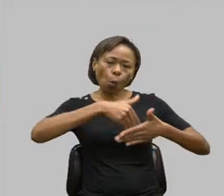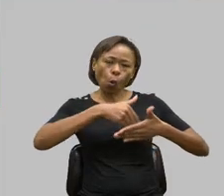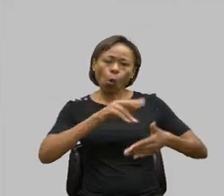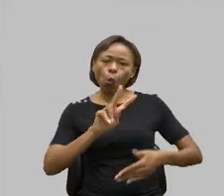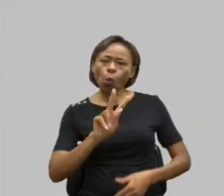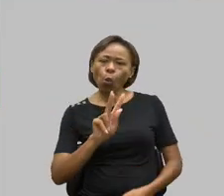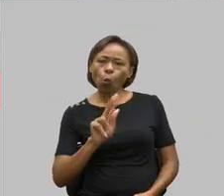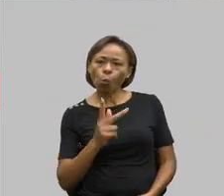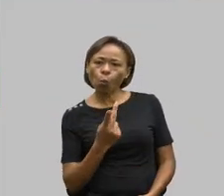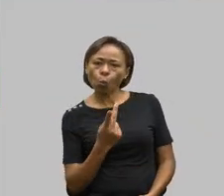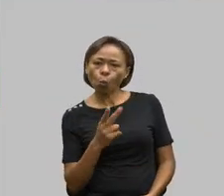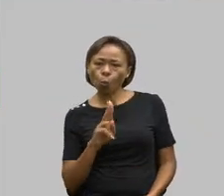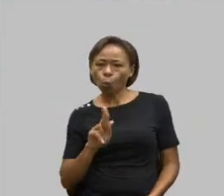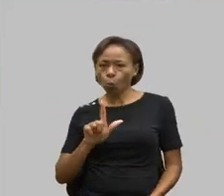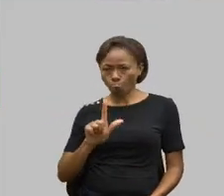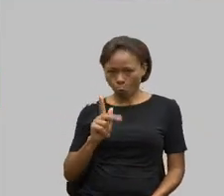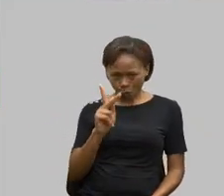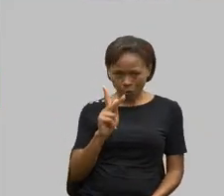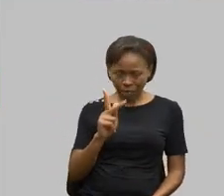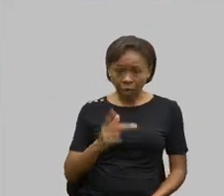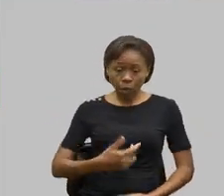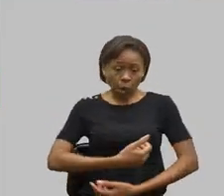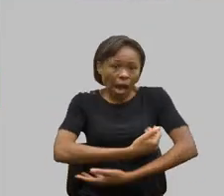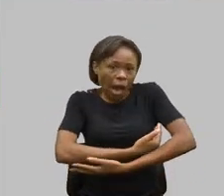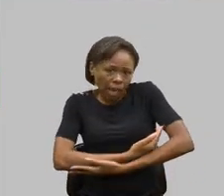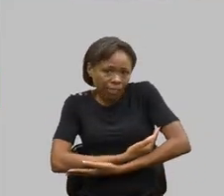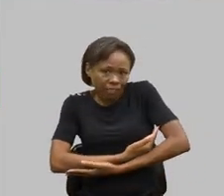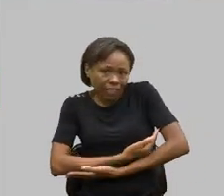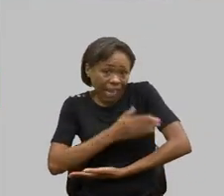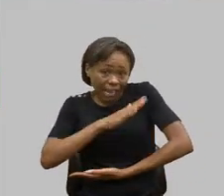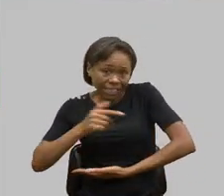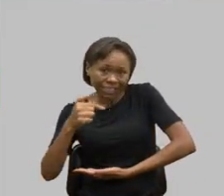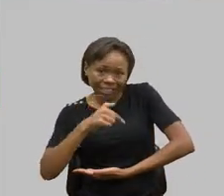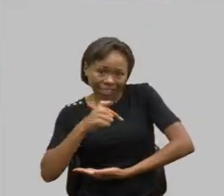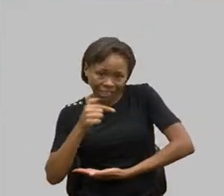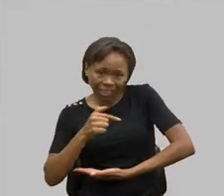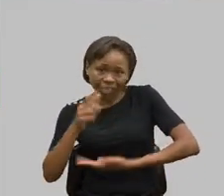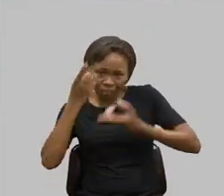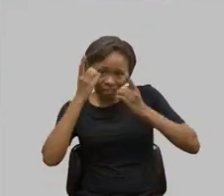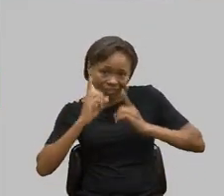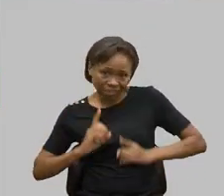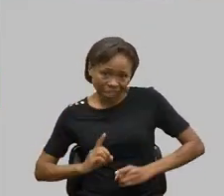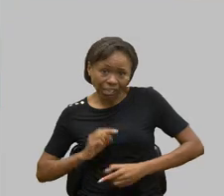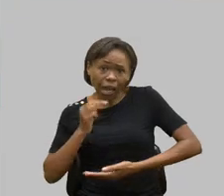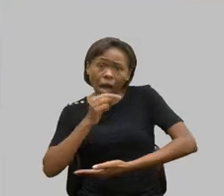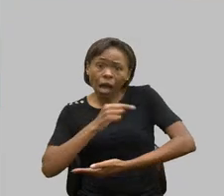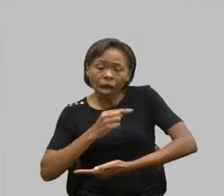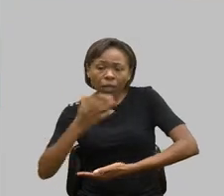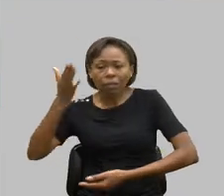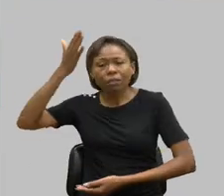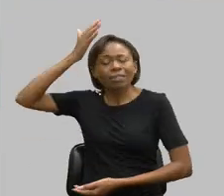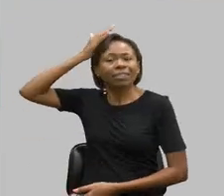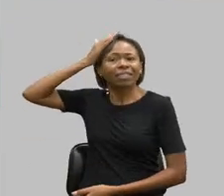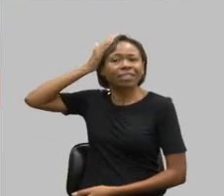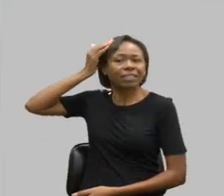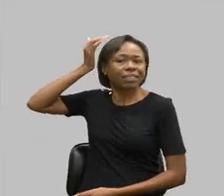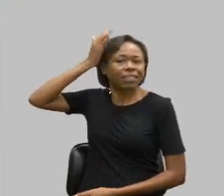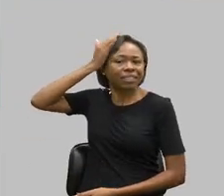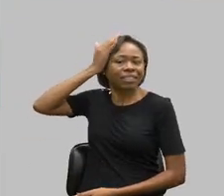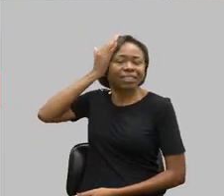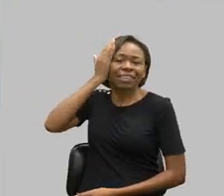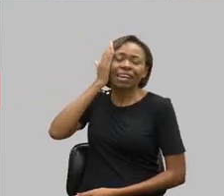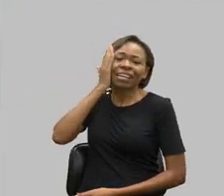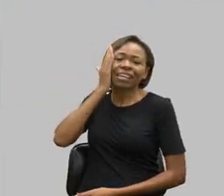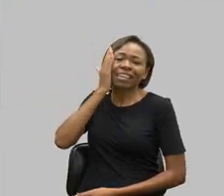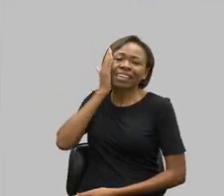colo, e a criança com deficiência, passou a mãozinha no rosto do Hulk, e ele